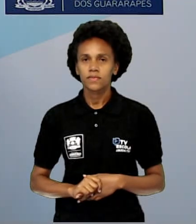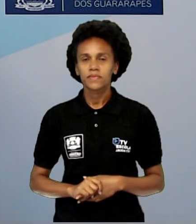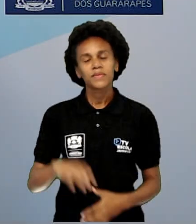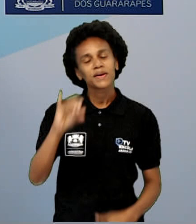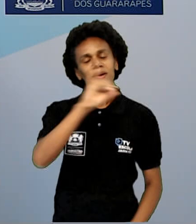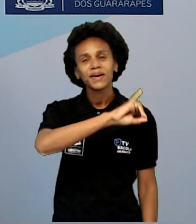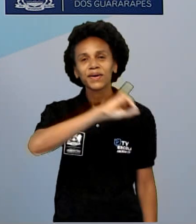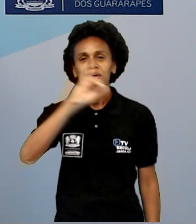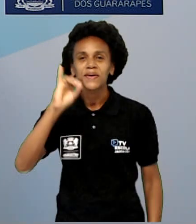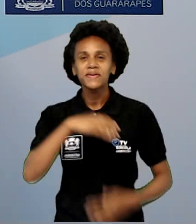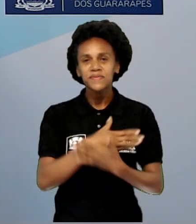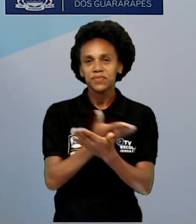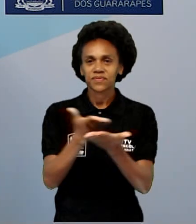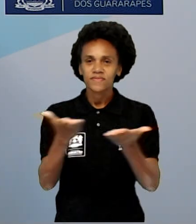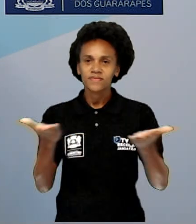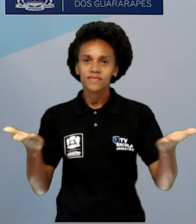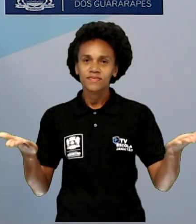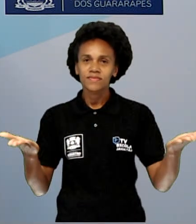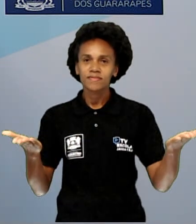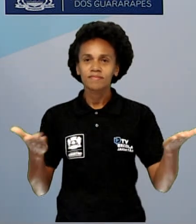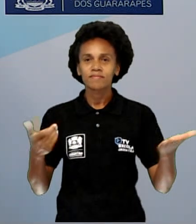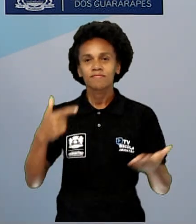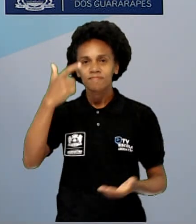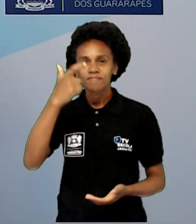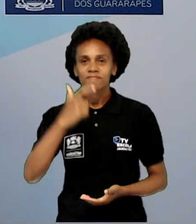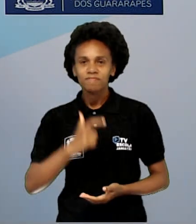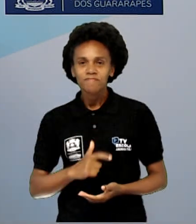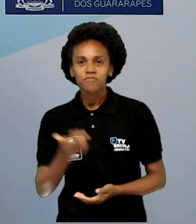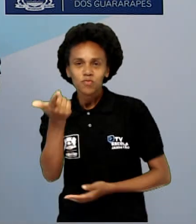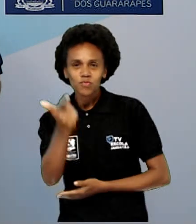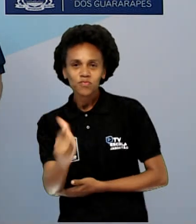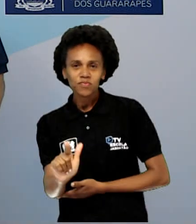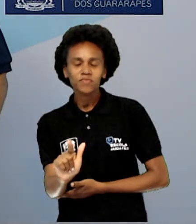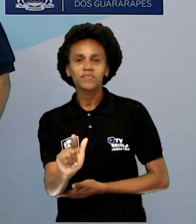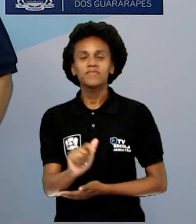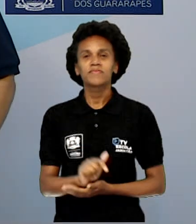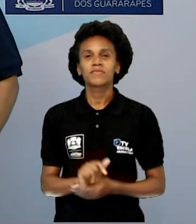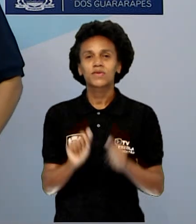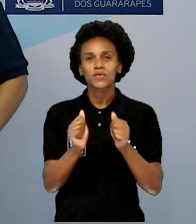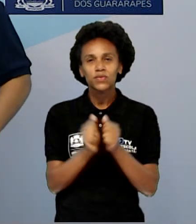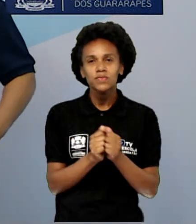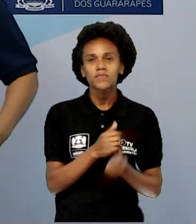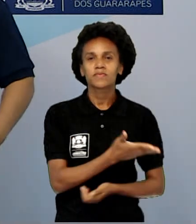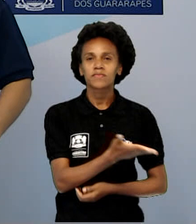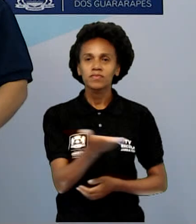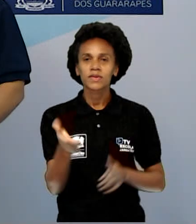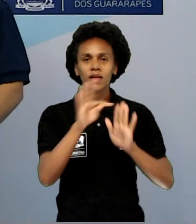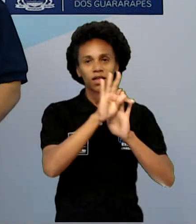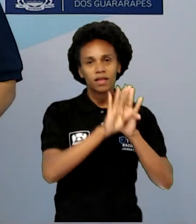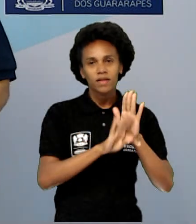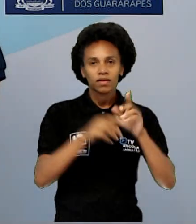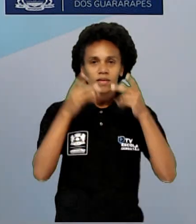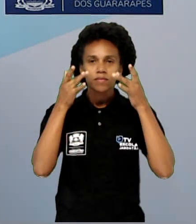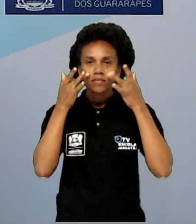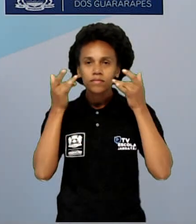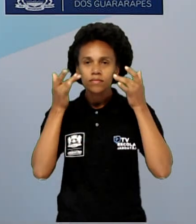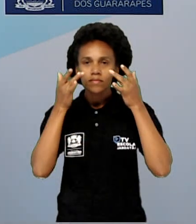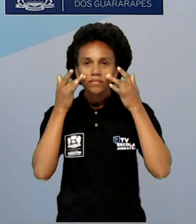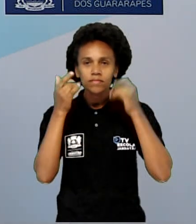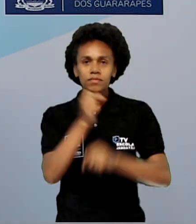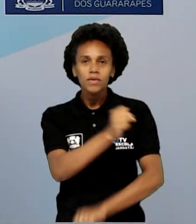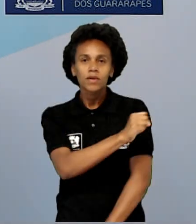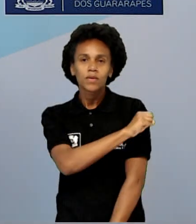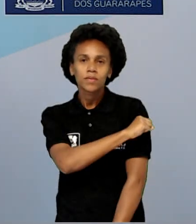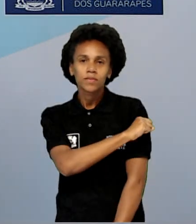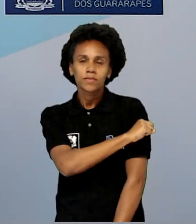Olá pessoal, aqui mais uma vez com vocês, texto teatral para o oitavo ano, língua portuguesa.